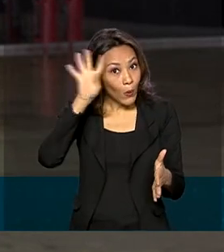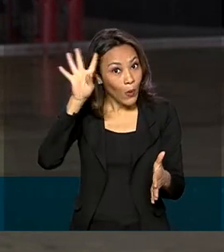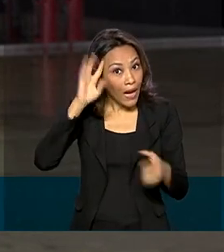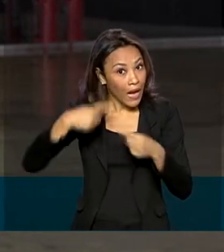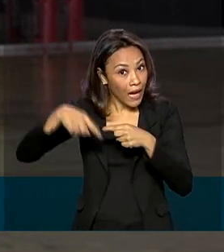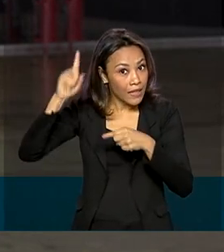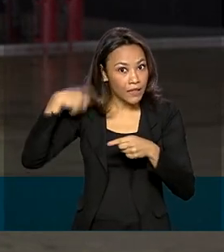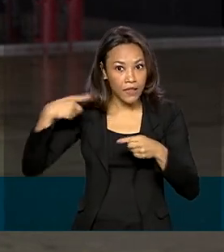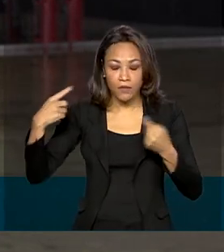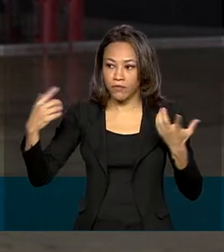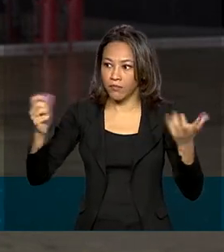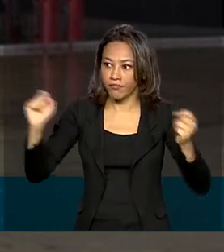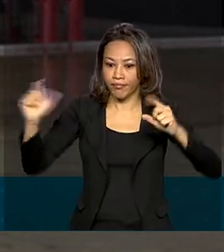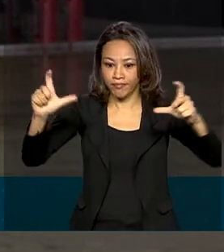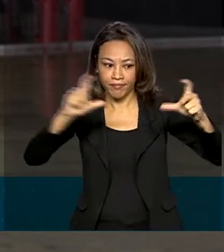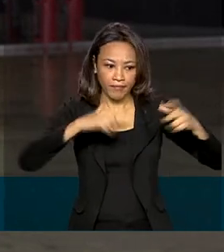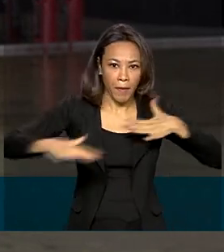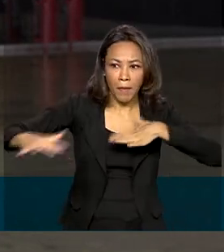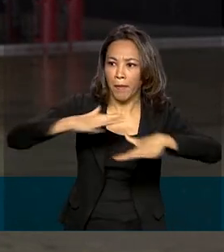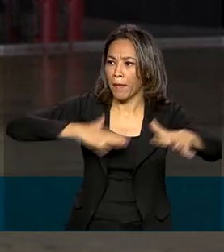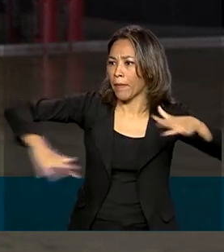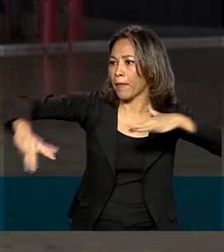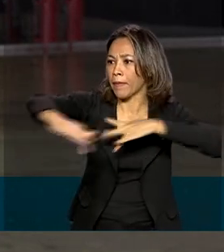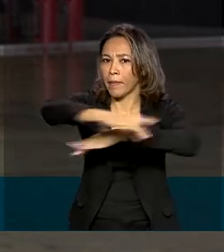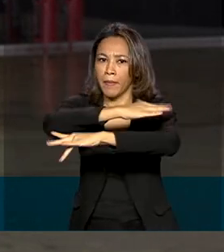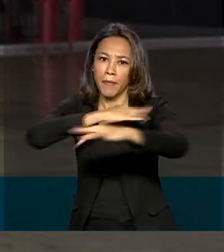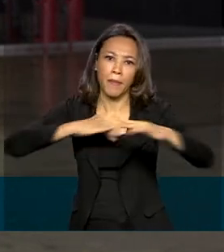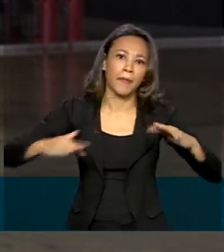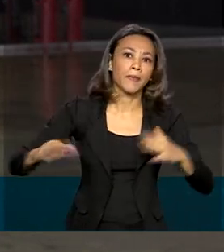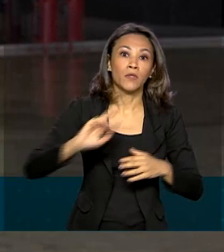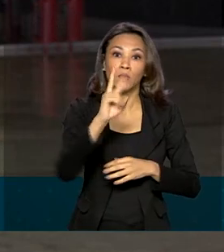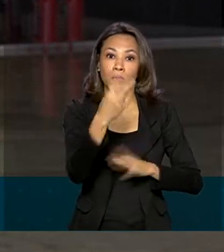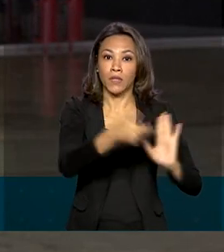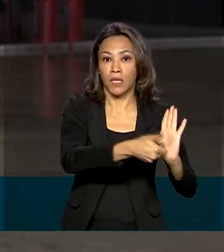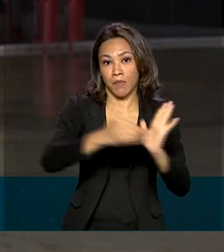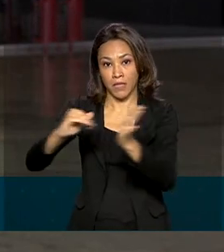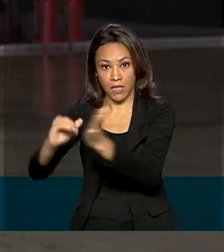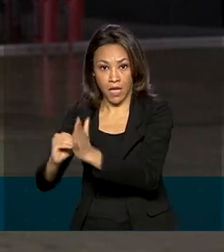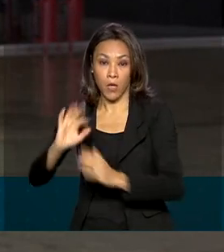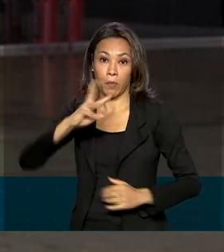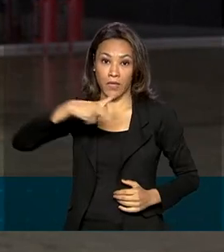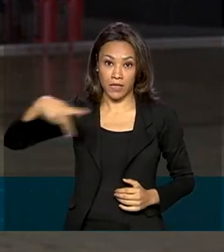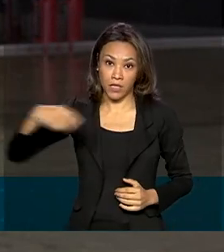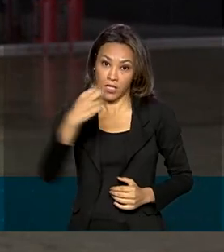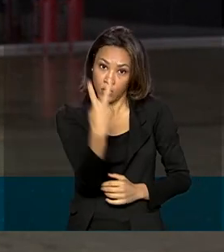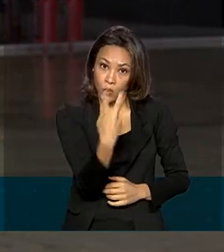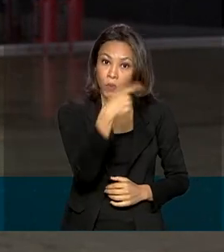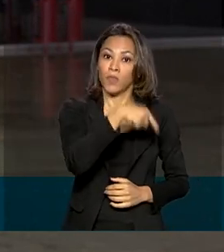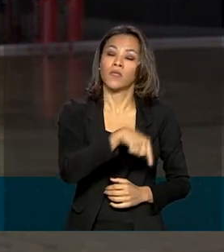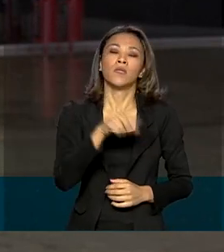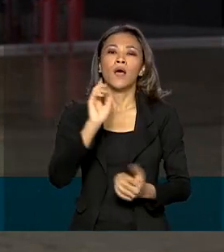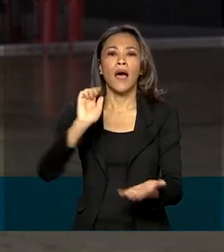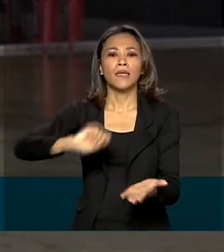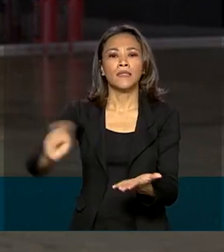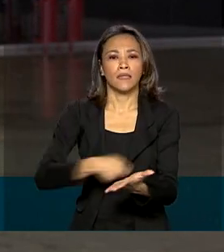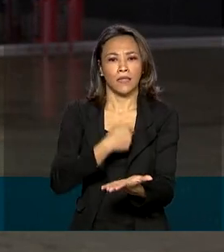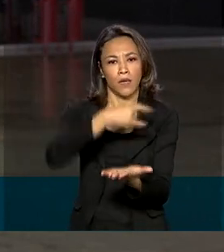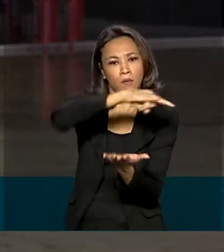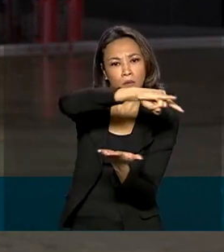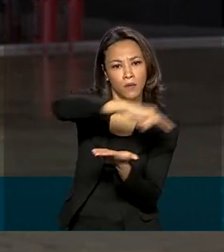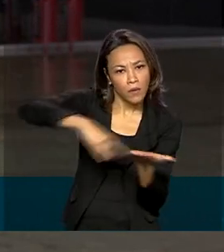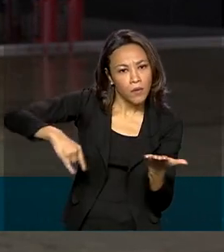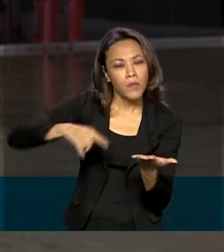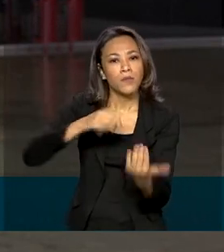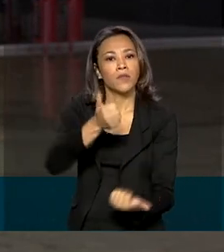movimentado, tanto na Câmara quanto no Senado. Logo de manhã, os presidentes das duas casas assinaram aí um pacto de